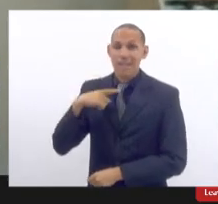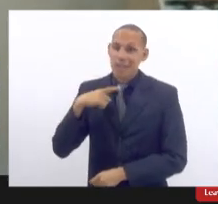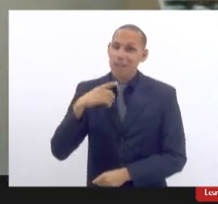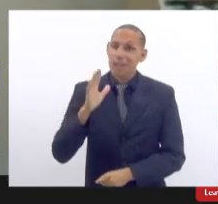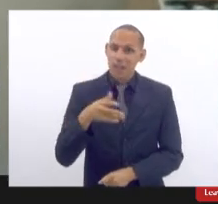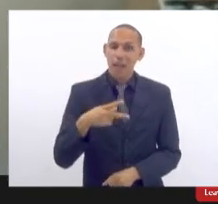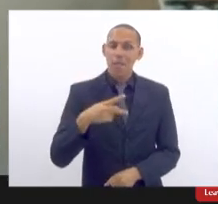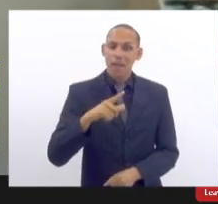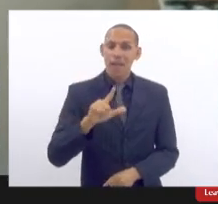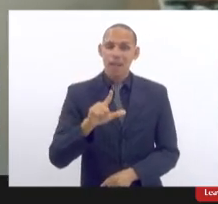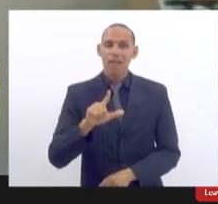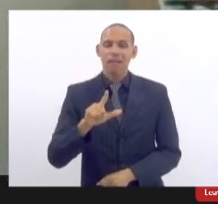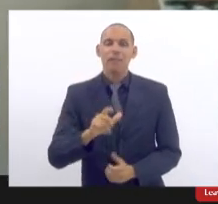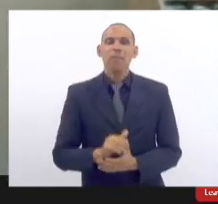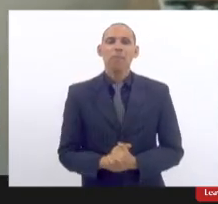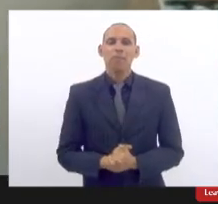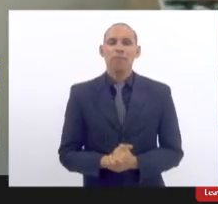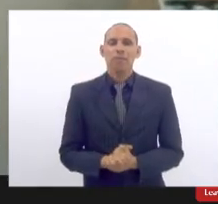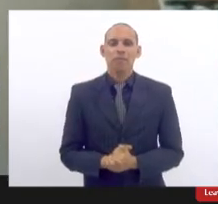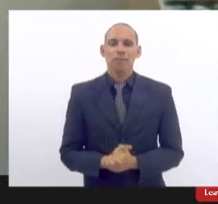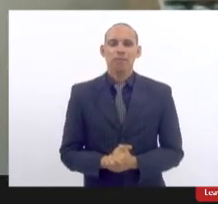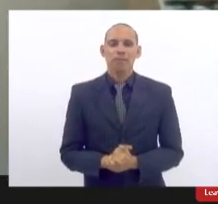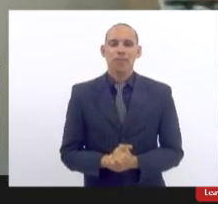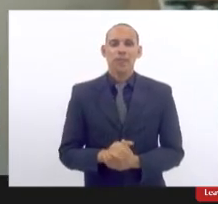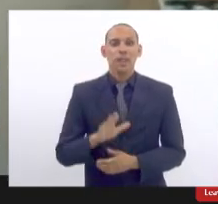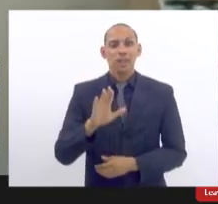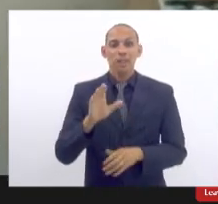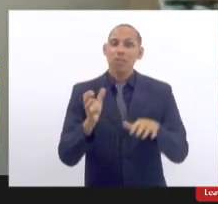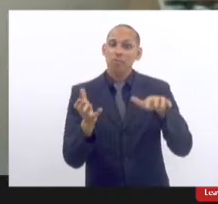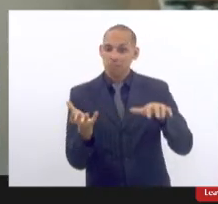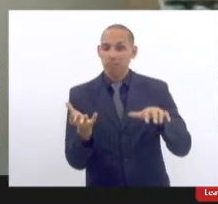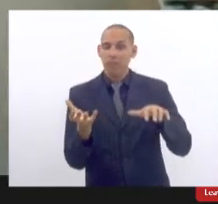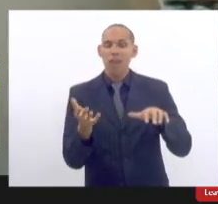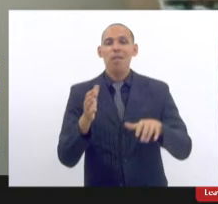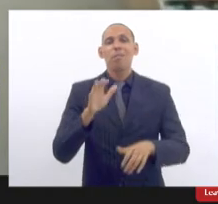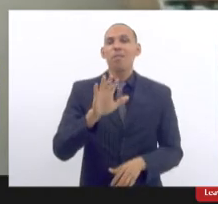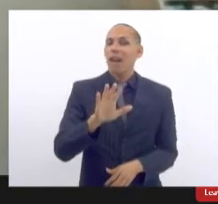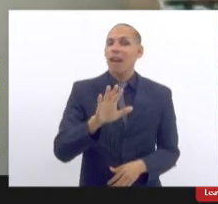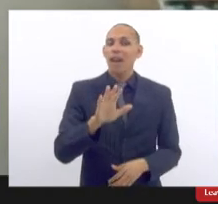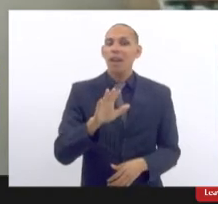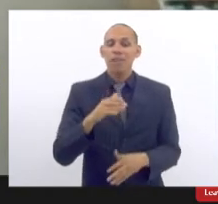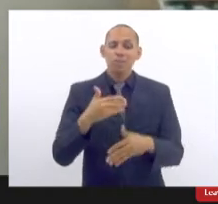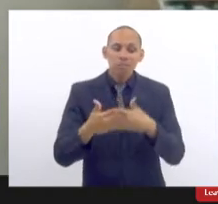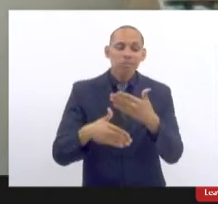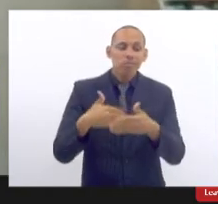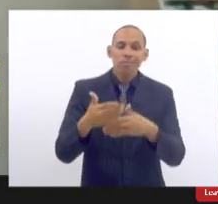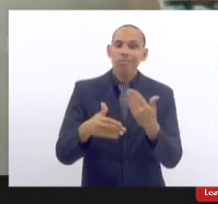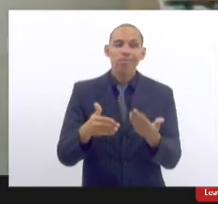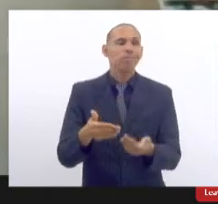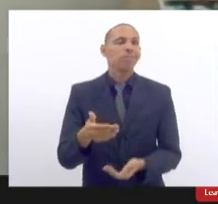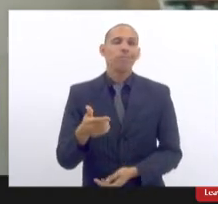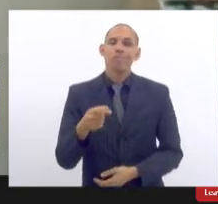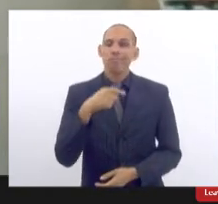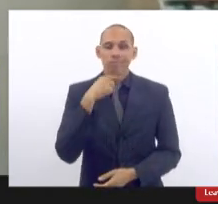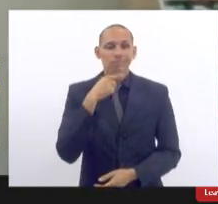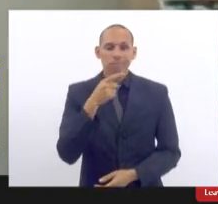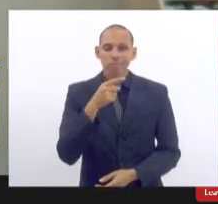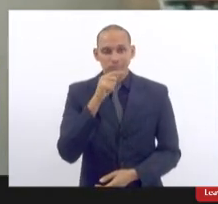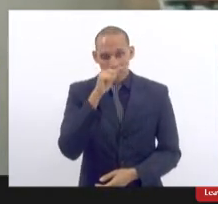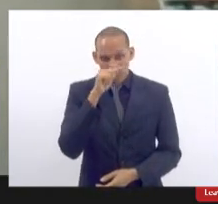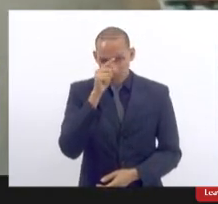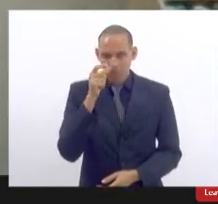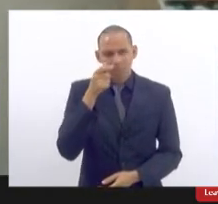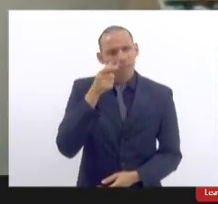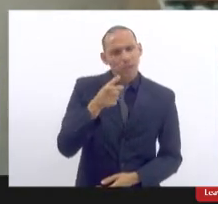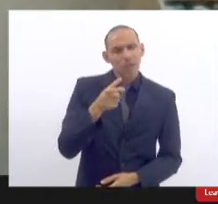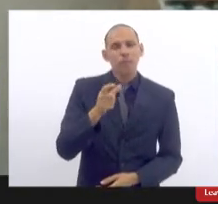projeto dessa lei, mas no Congresso inclusive mas não foi adiante e é muito interessante